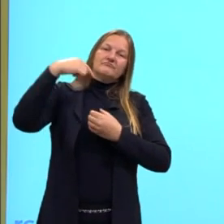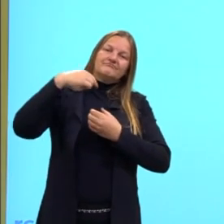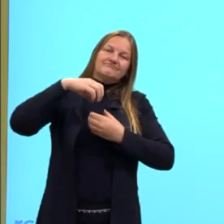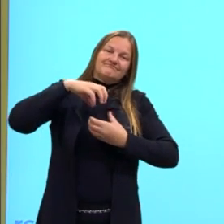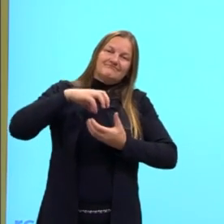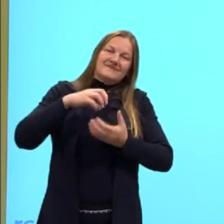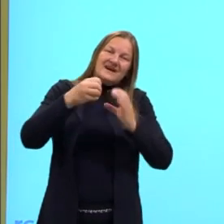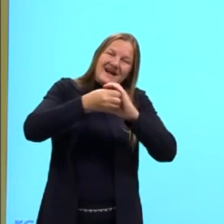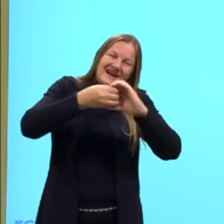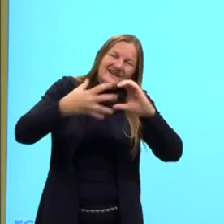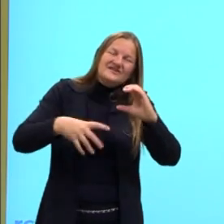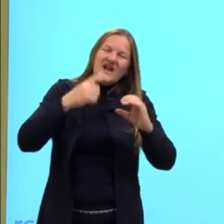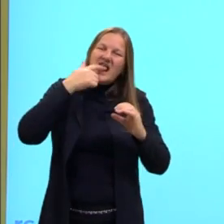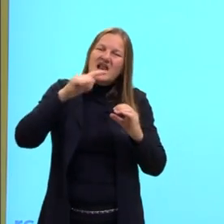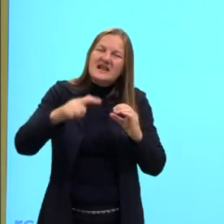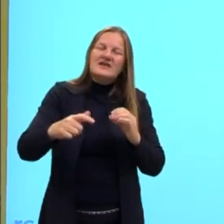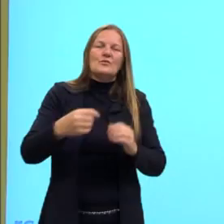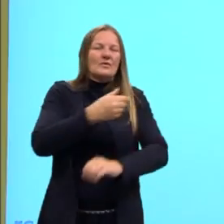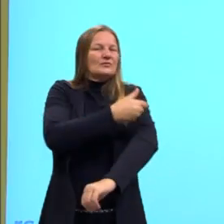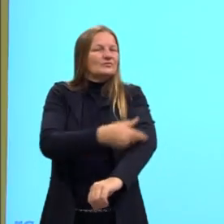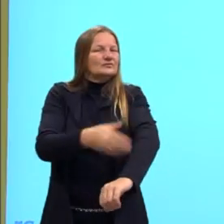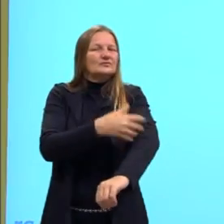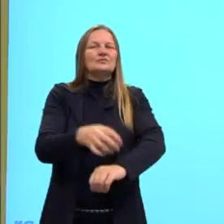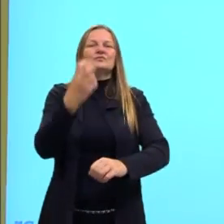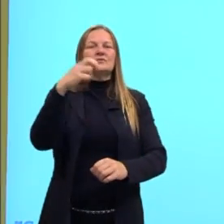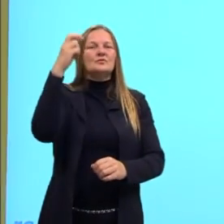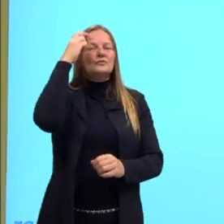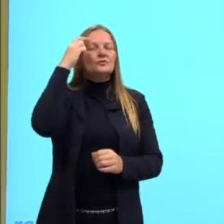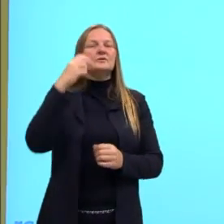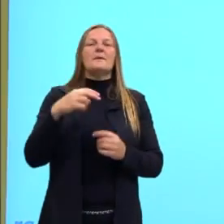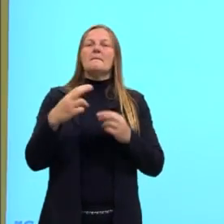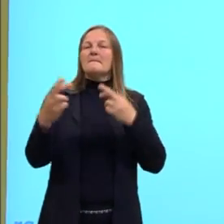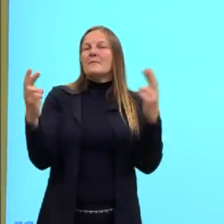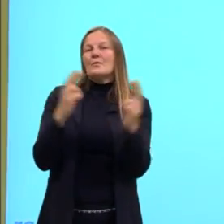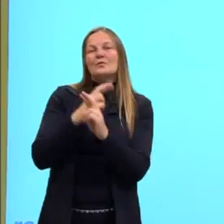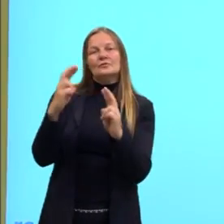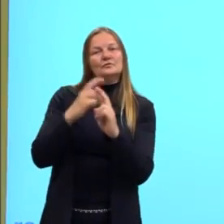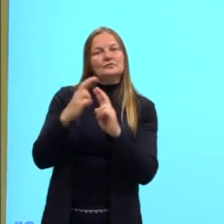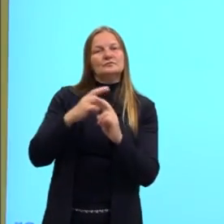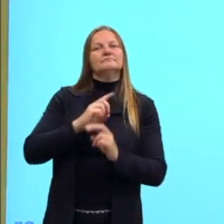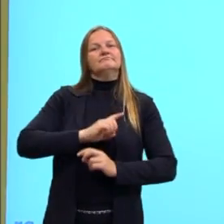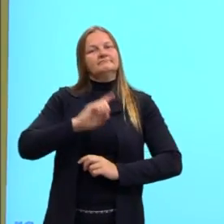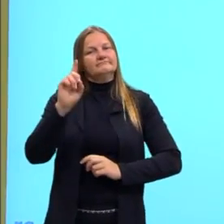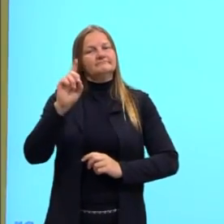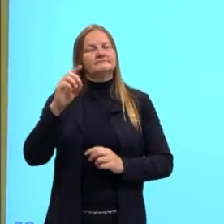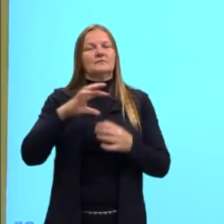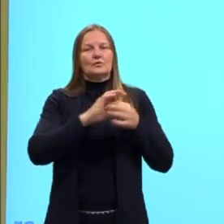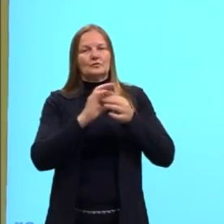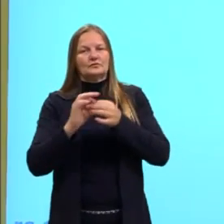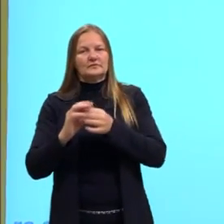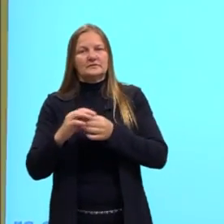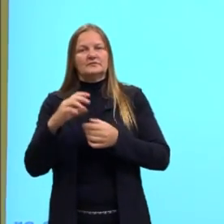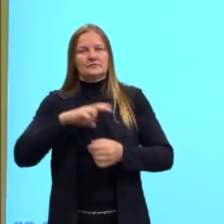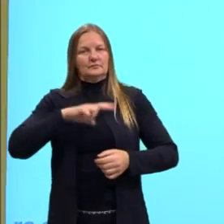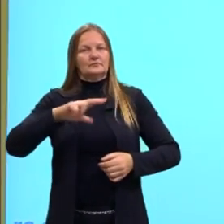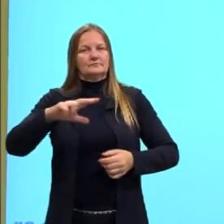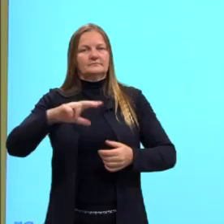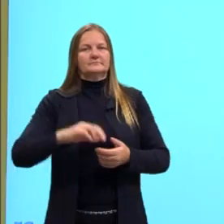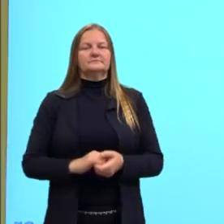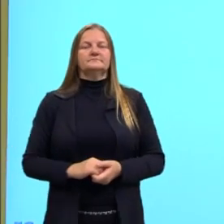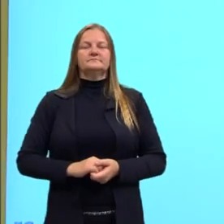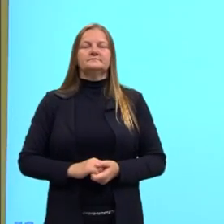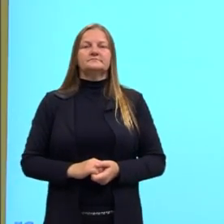características, a língua, o costume, a cultura, é muito relacionada ao contexto português.